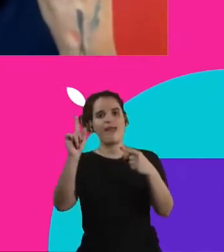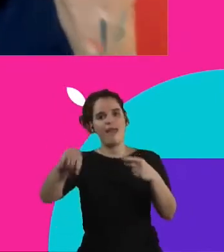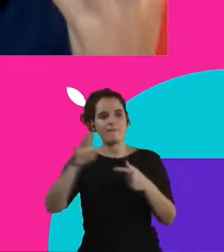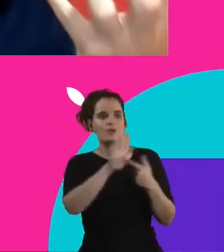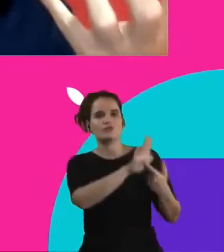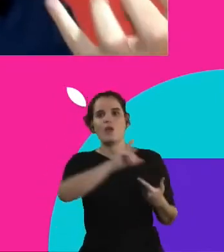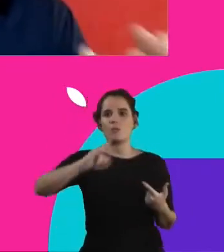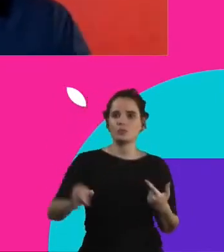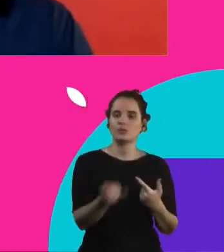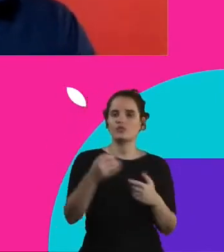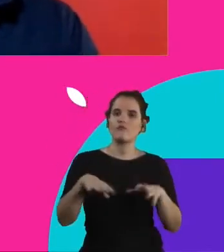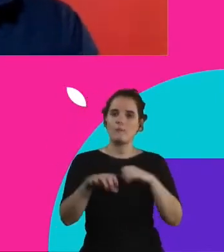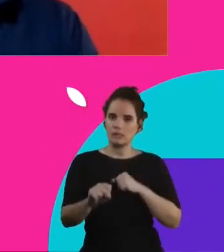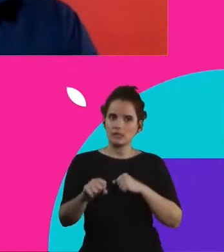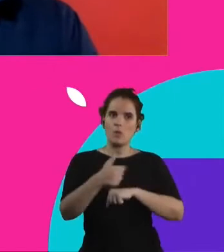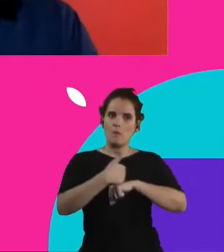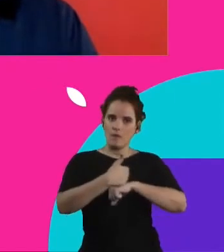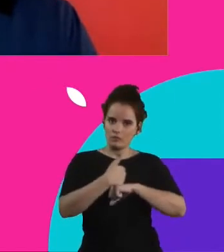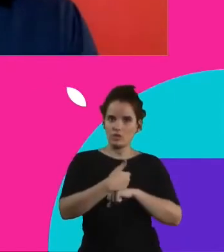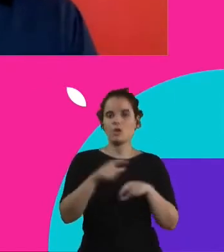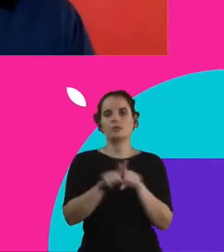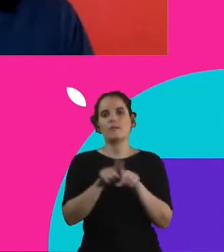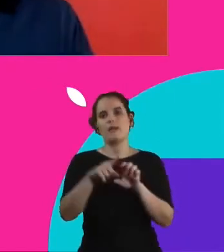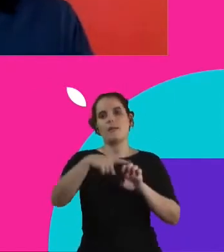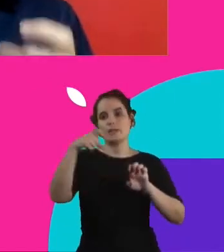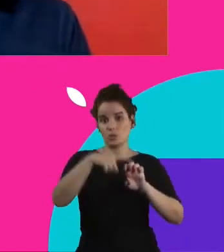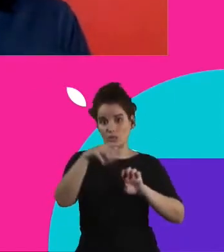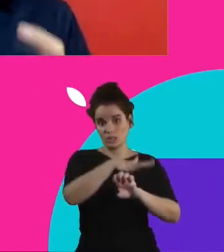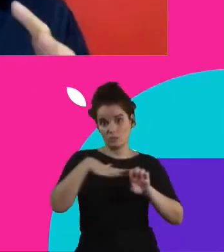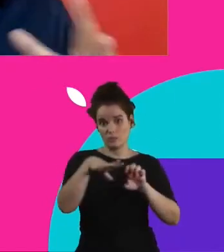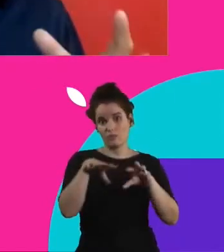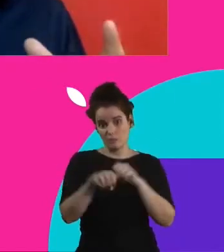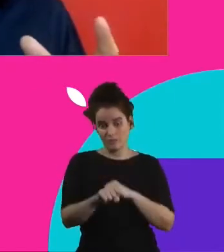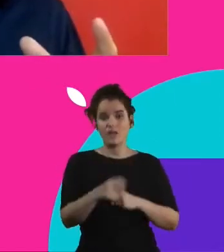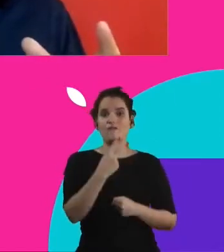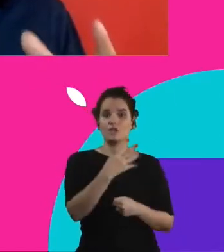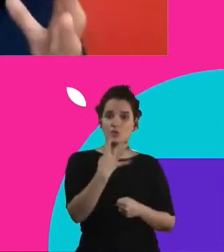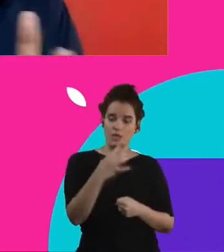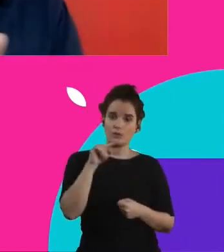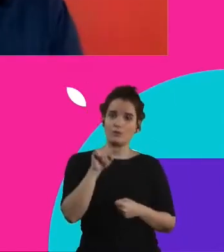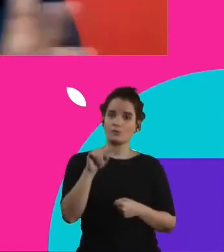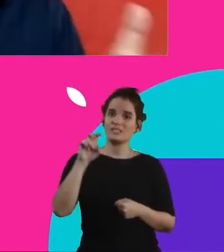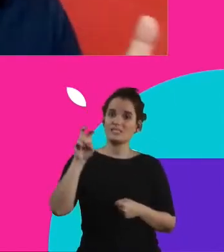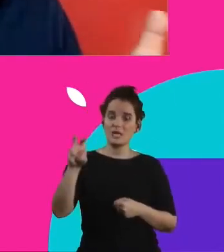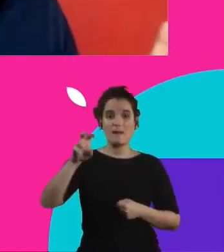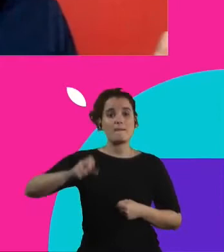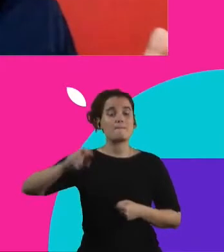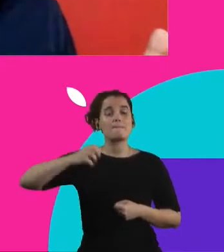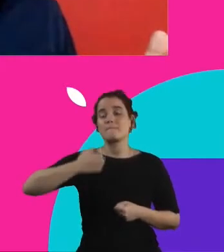de formação profissional ou de empreendedorismo. Então, 24,5 milhões de brasileiros vivem com